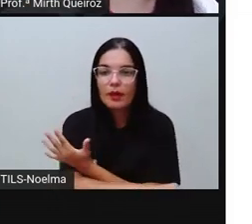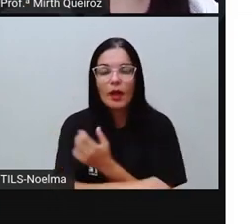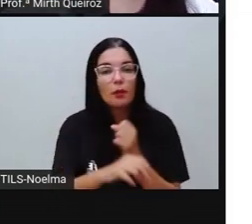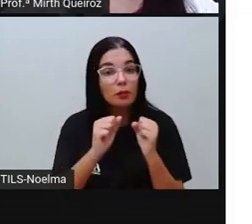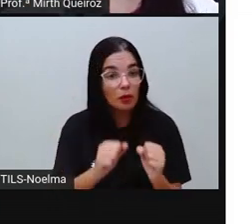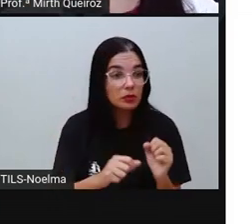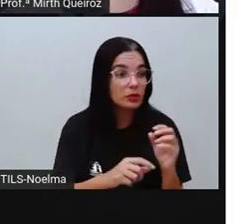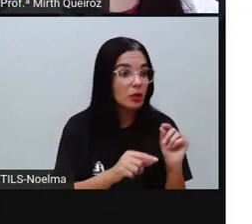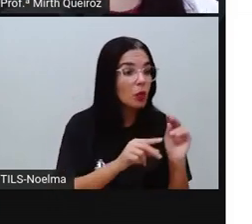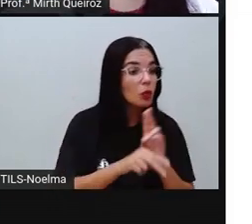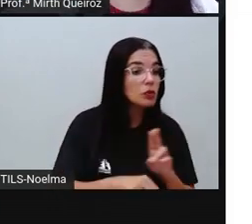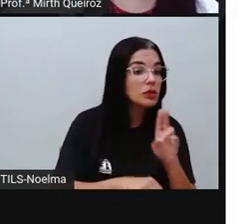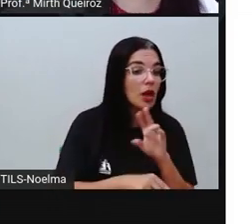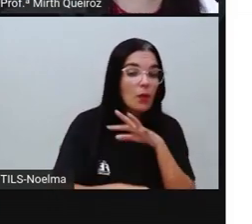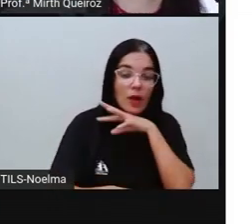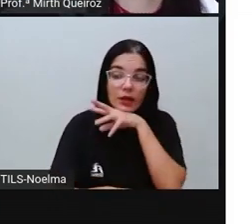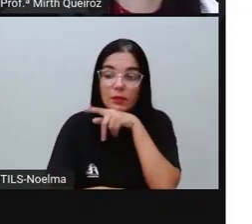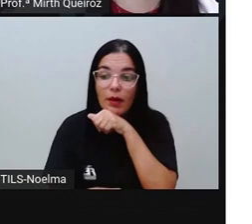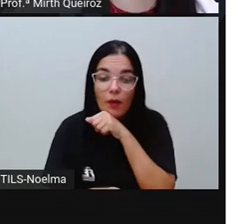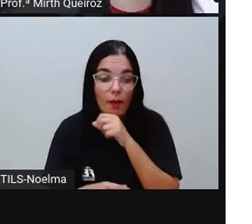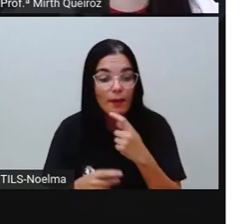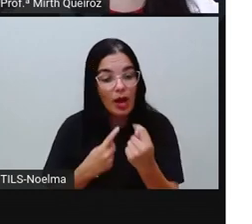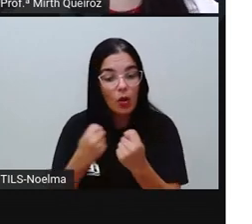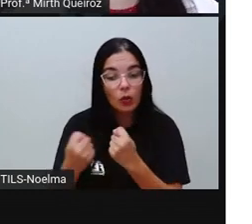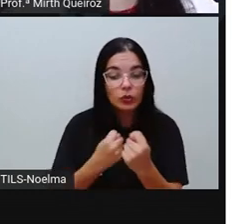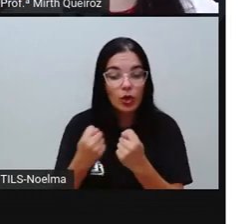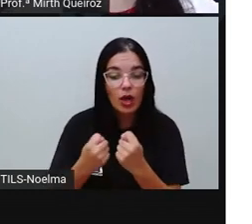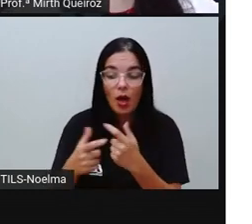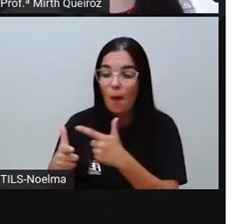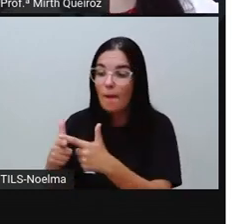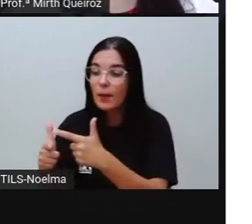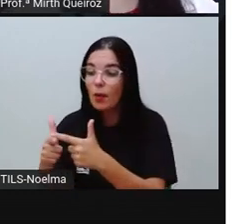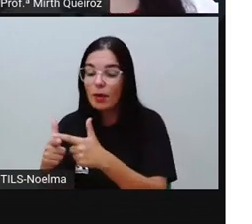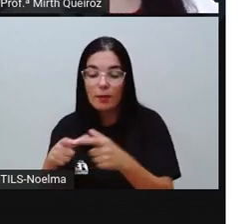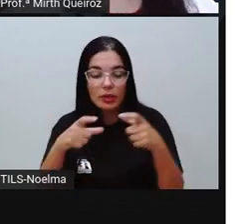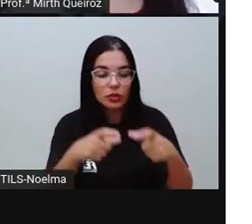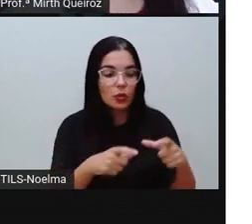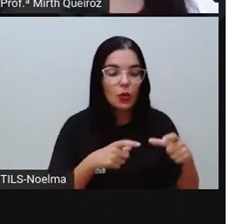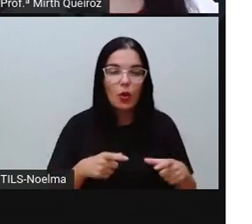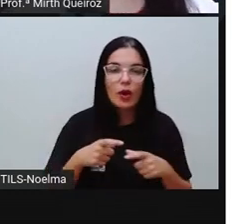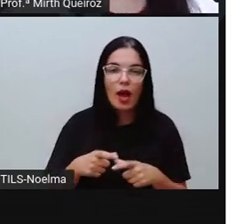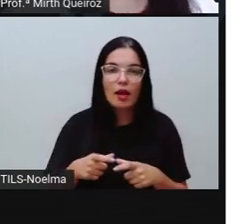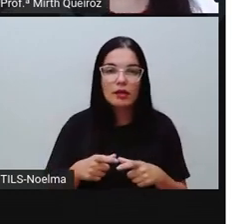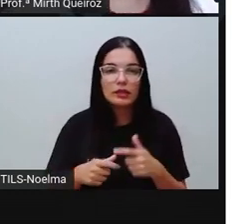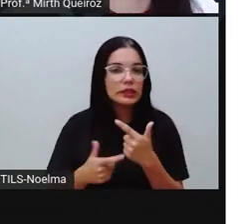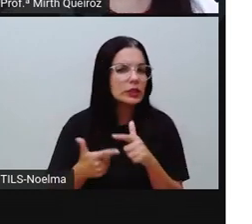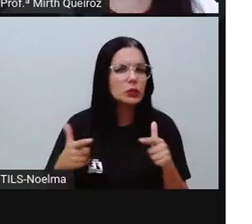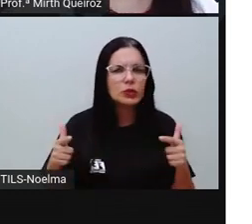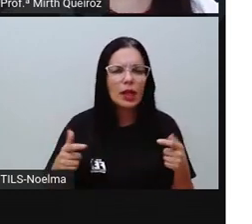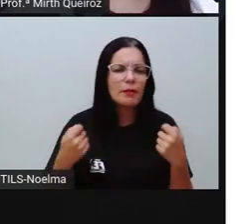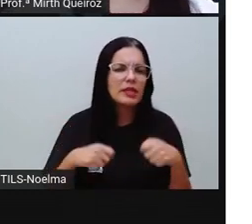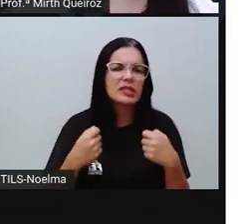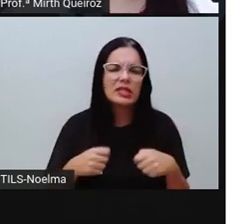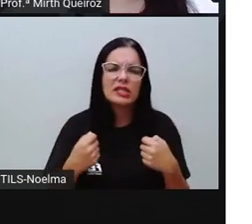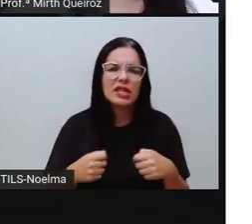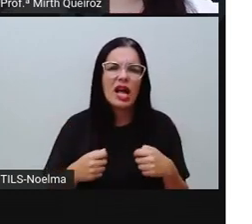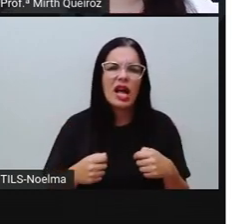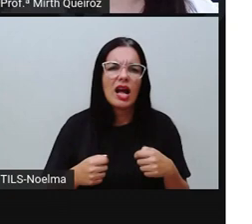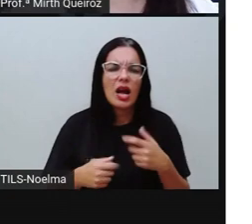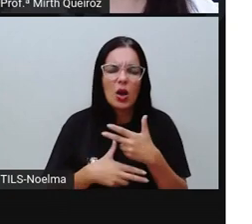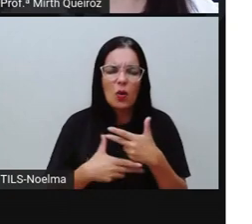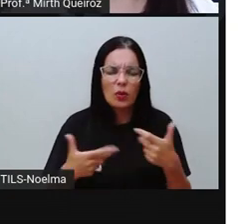animal para controlar a praga de uma vegetação. Sem utilizar produtos